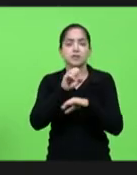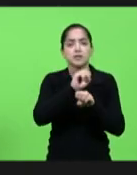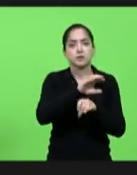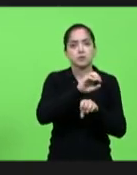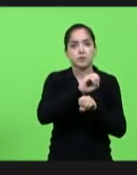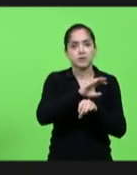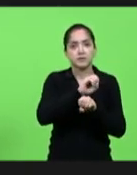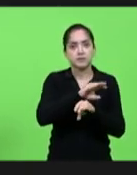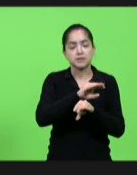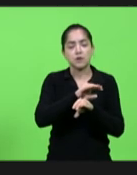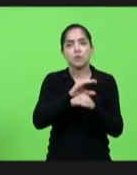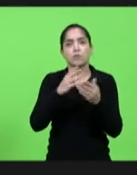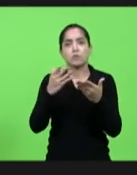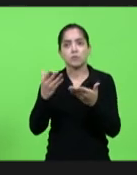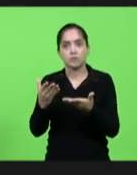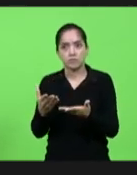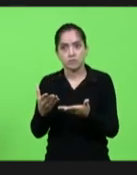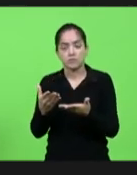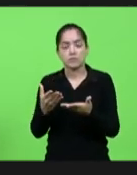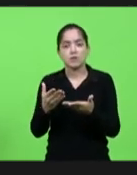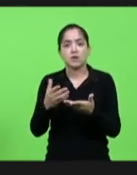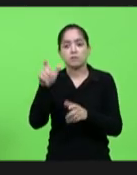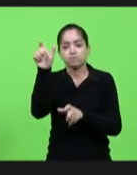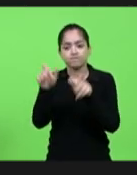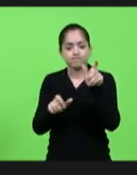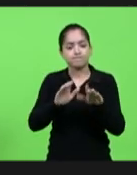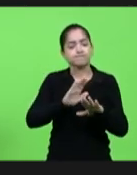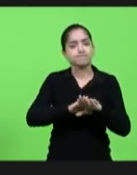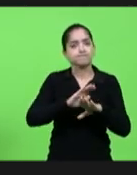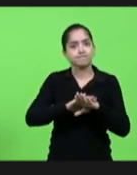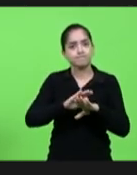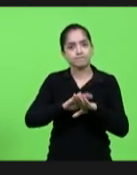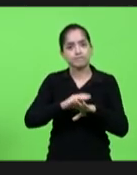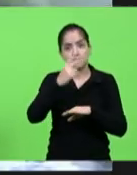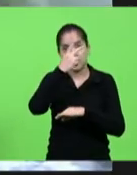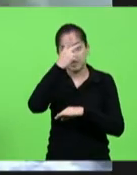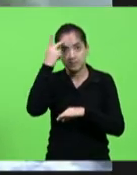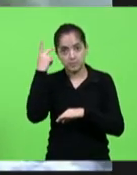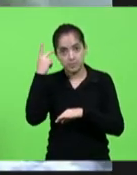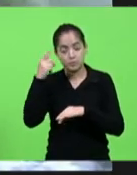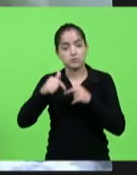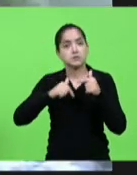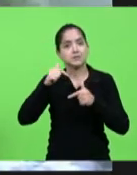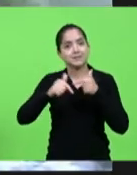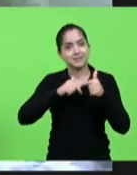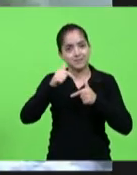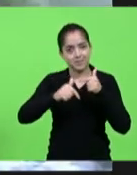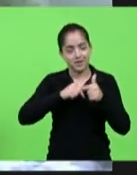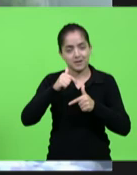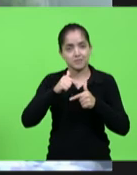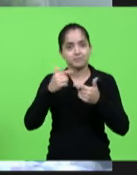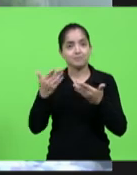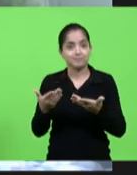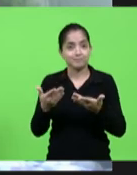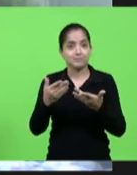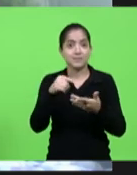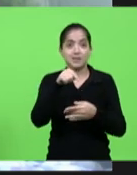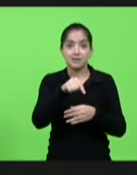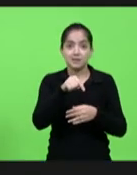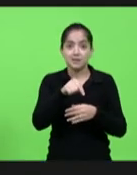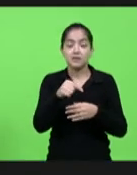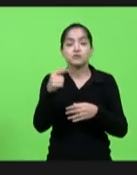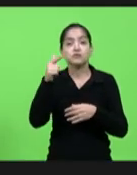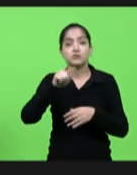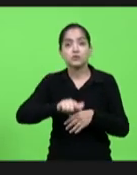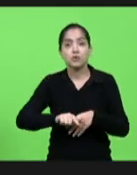contemplados tanto os protagonistas como as pessoas que atuam nessa política pública e na assistência social mais uma vez